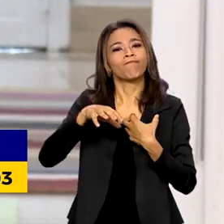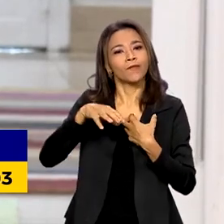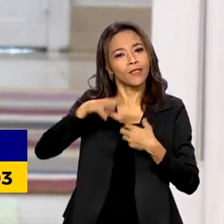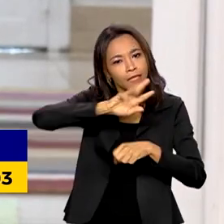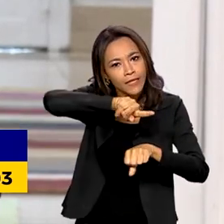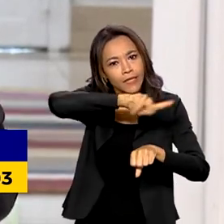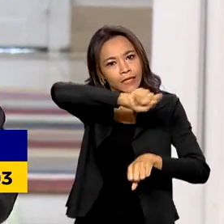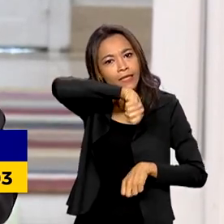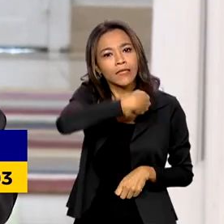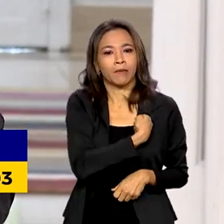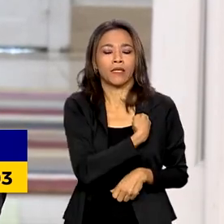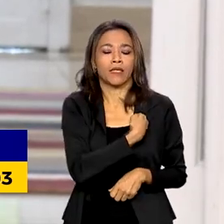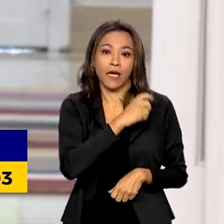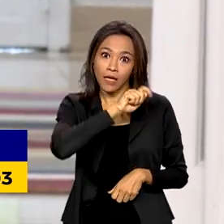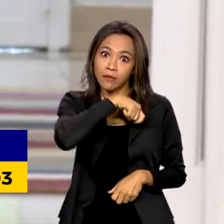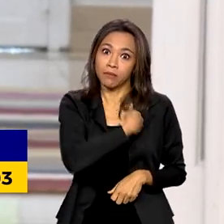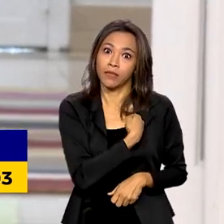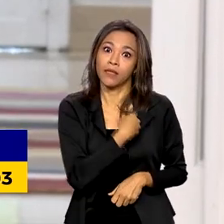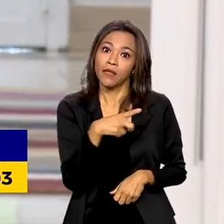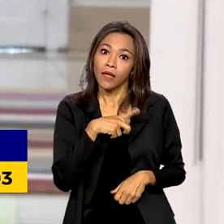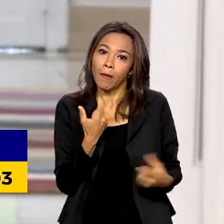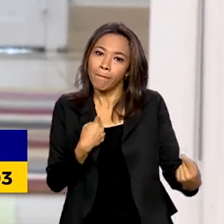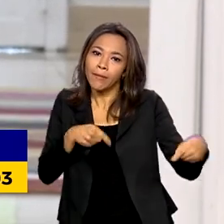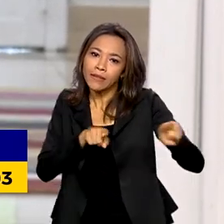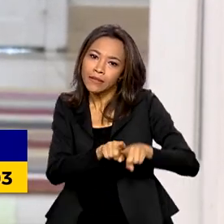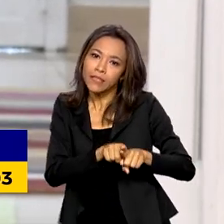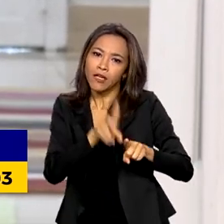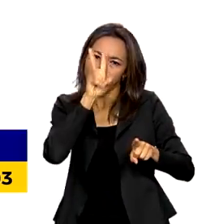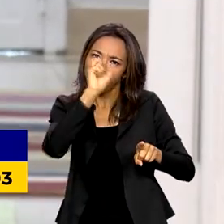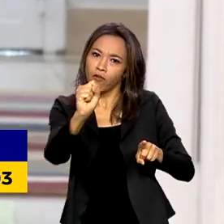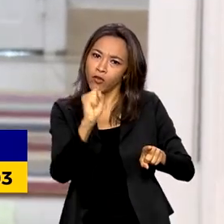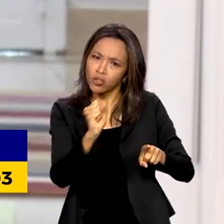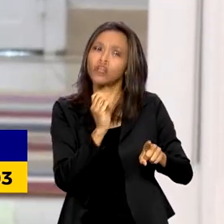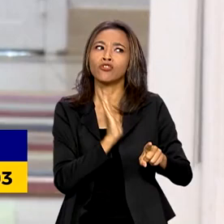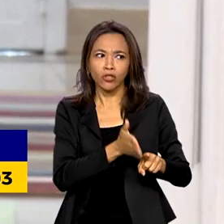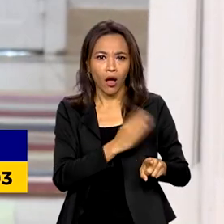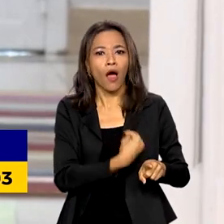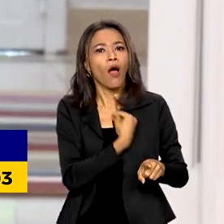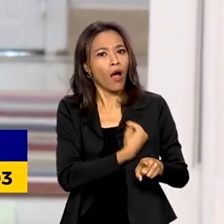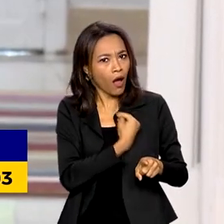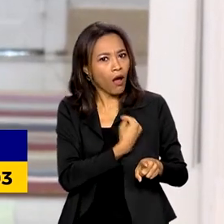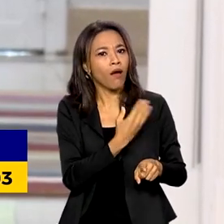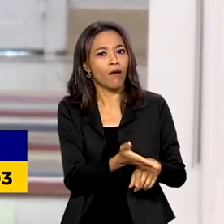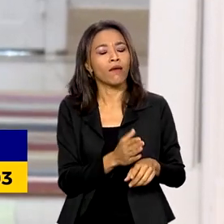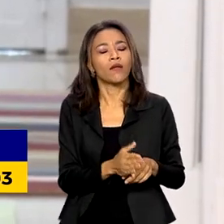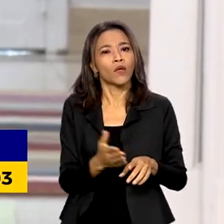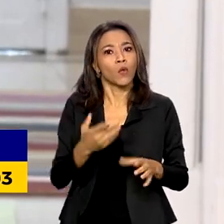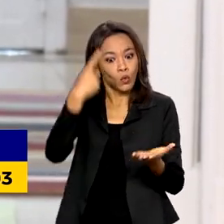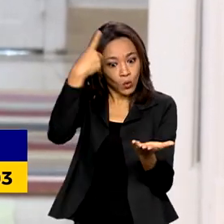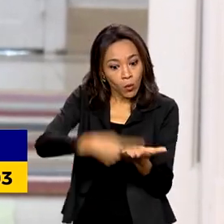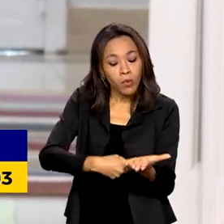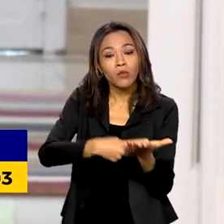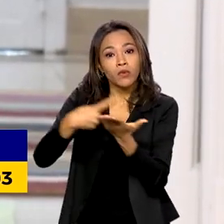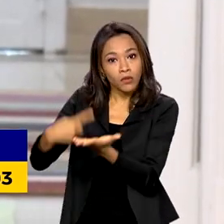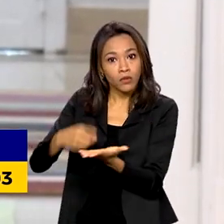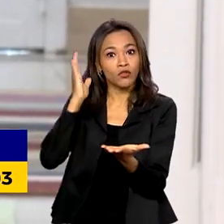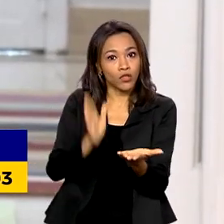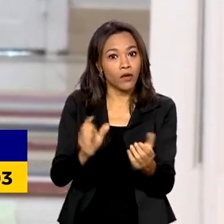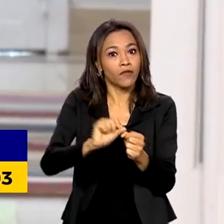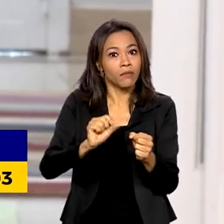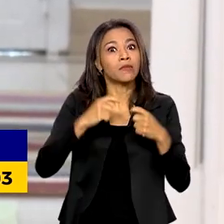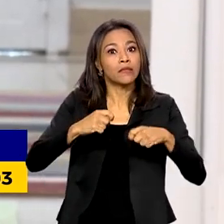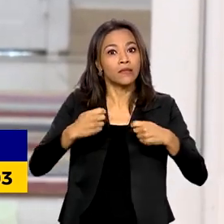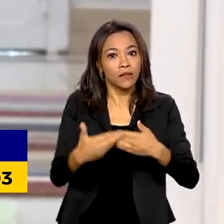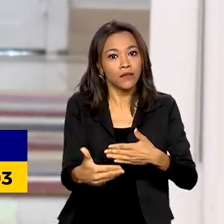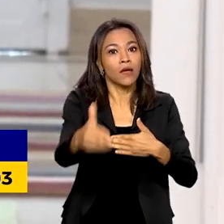construir que a Espanha tenha uma parceria mais forte do que já é. Os acordos que nós fizemos têm que acontecer e nós temos